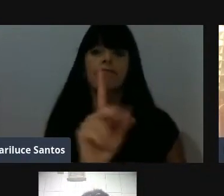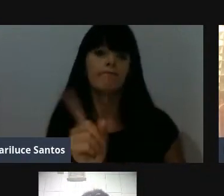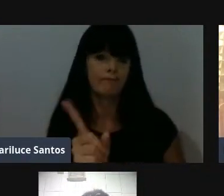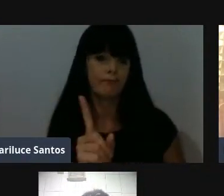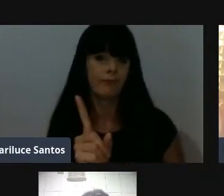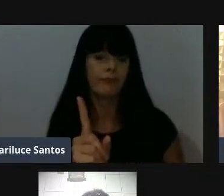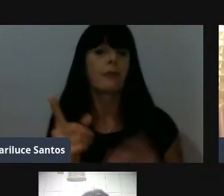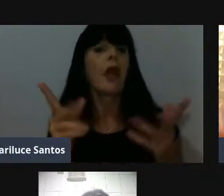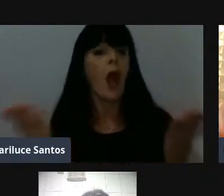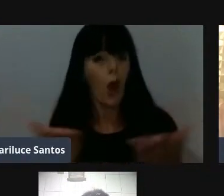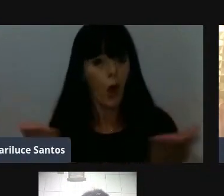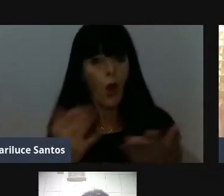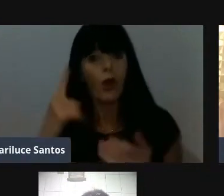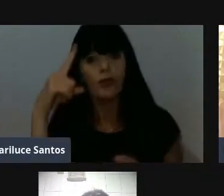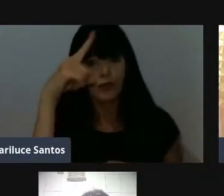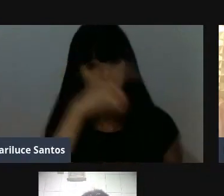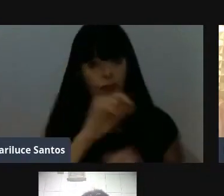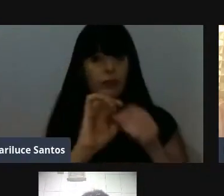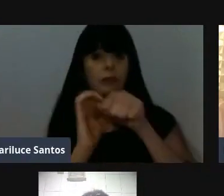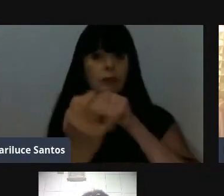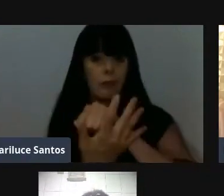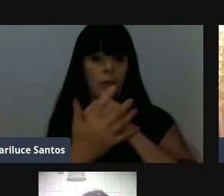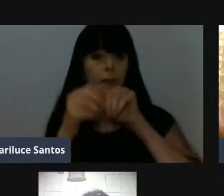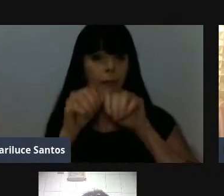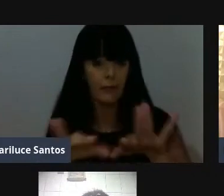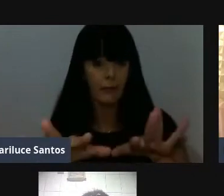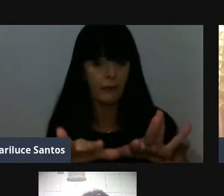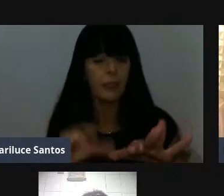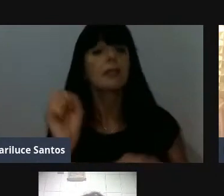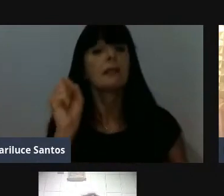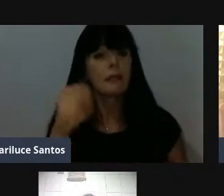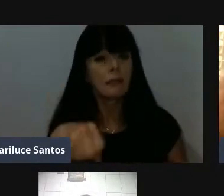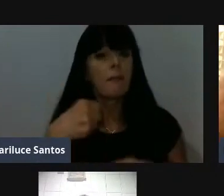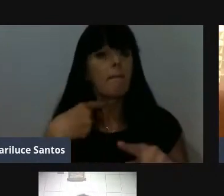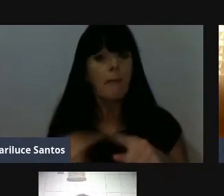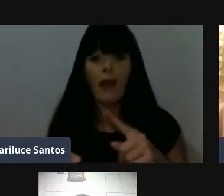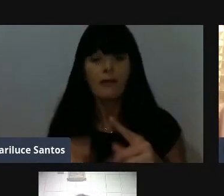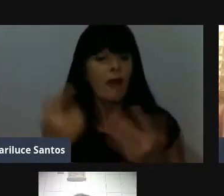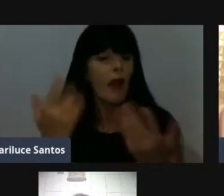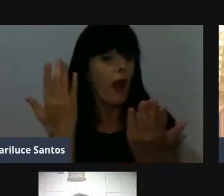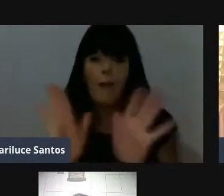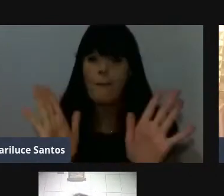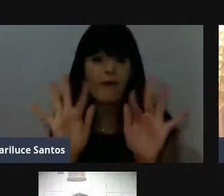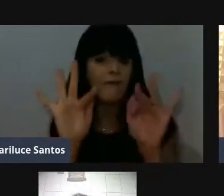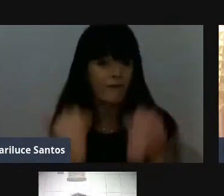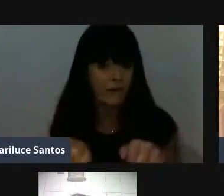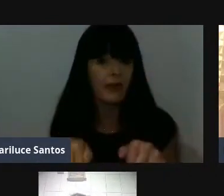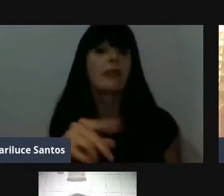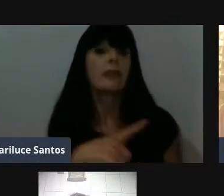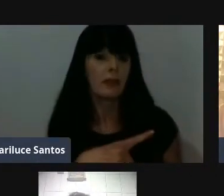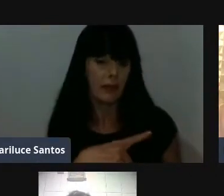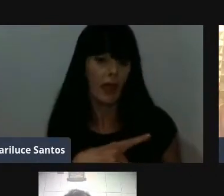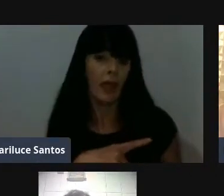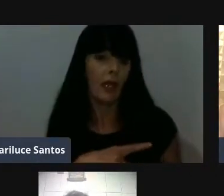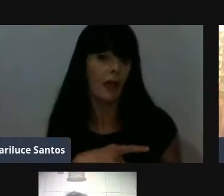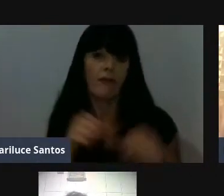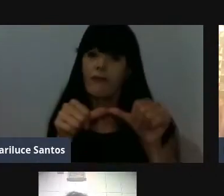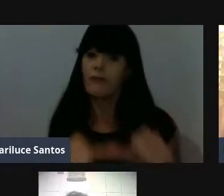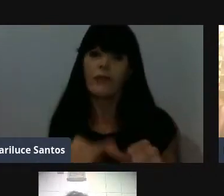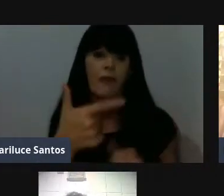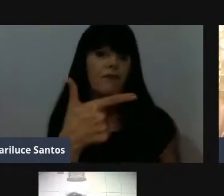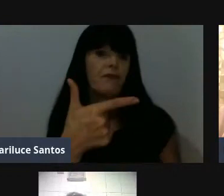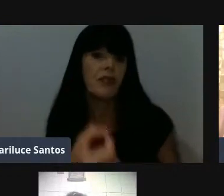estamos, porém, ele vai passar, ele não é eterno, não vai ser, não vai durar por mais 10, 20, 30 anos. Então,